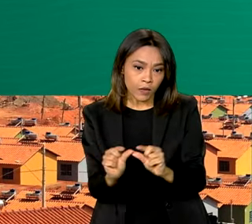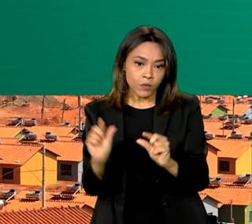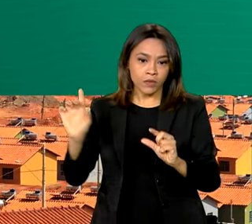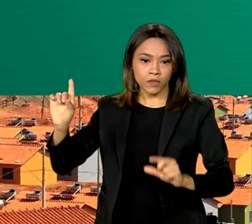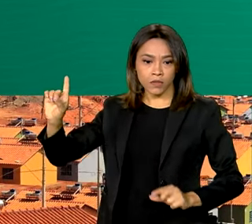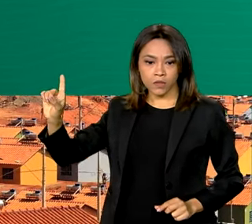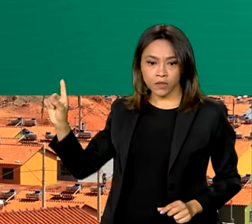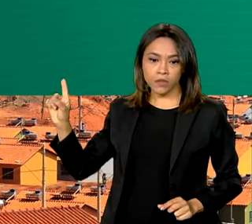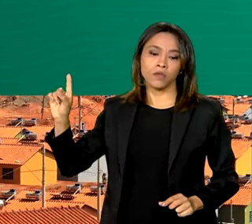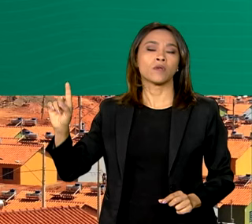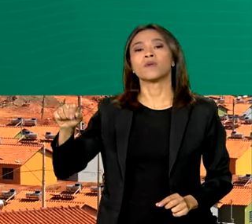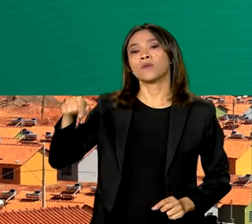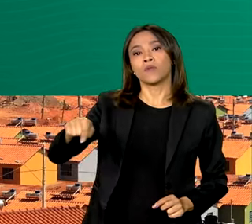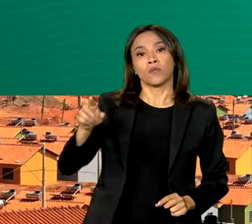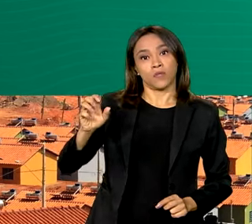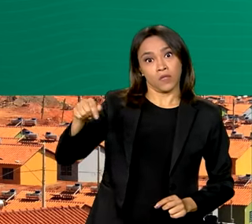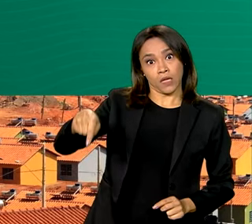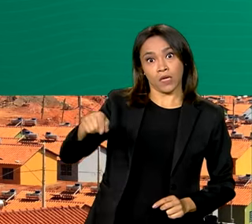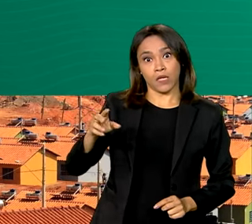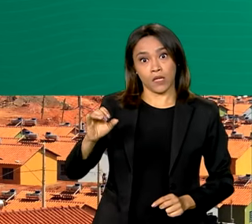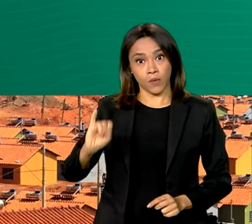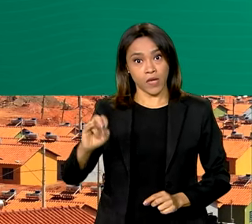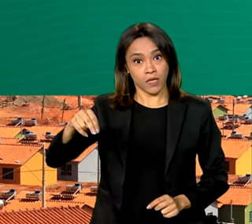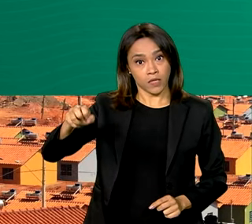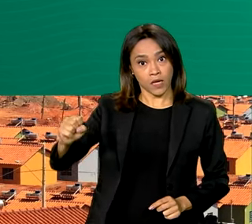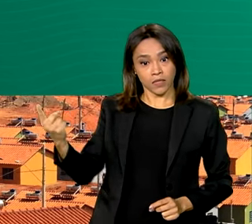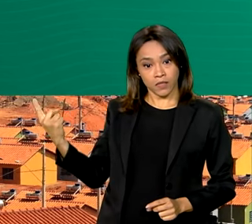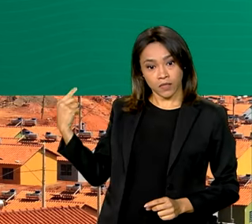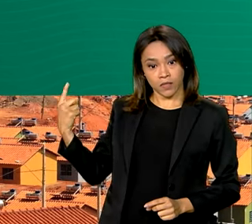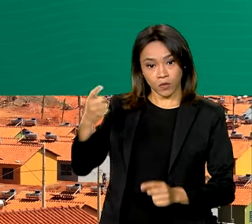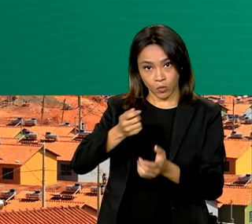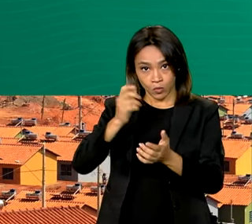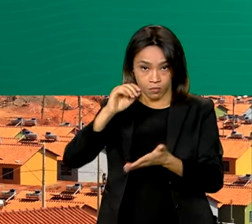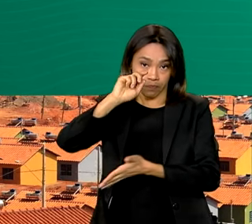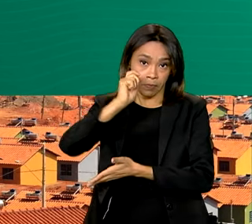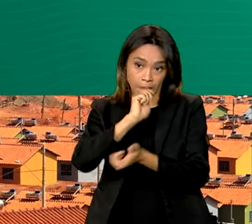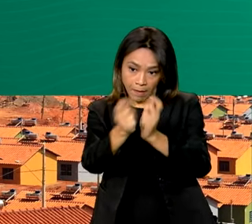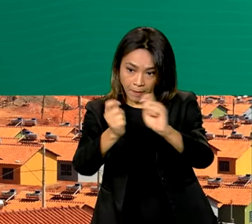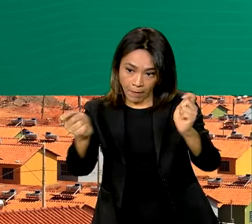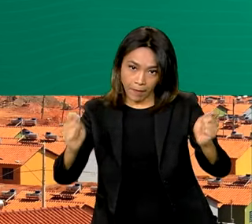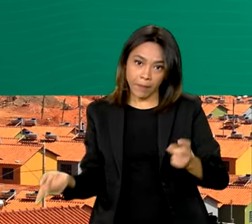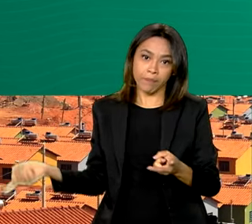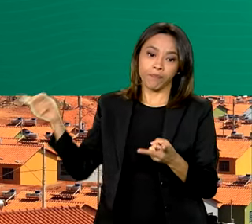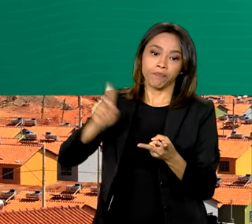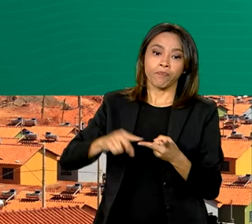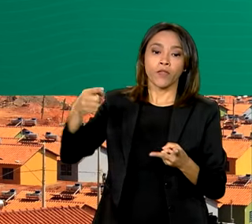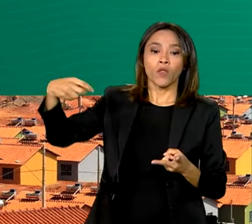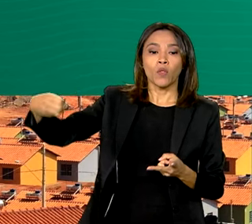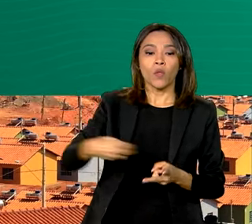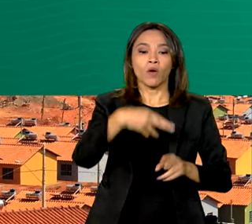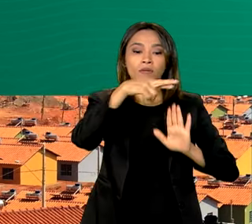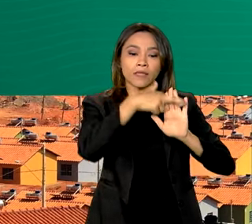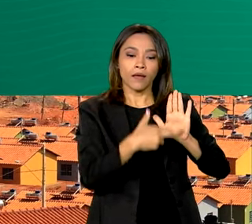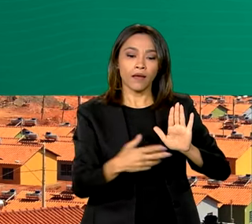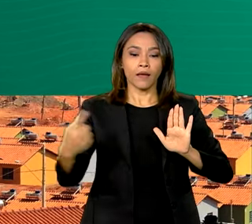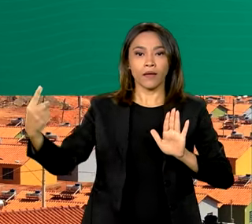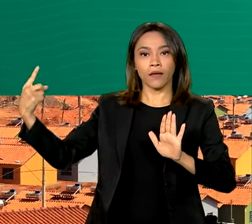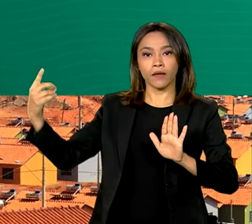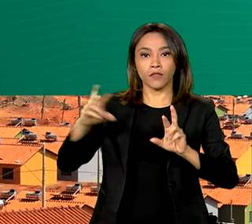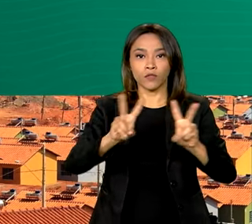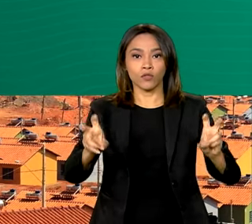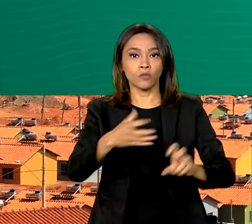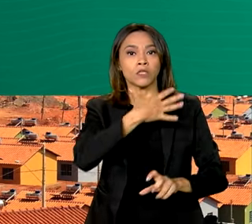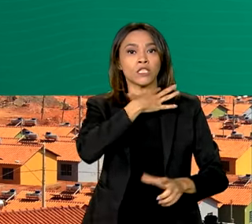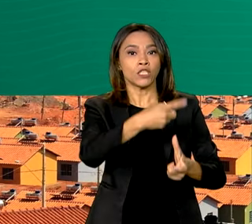previdenciária em 8% sobre a folha de pagamento, novas regras de financiamento das dívidas previdenciárias e